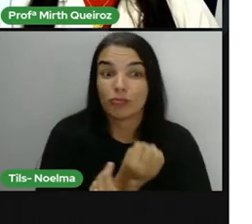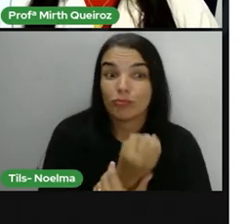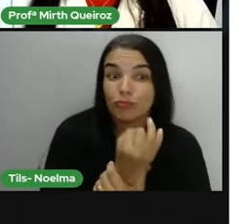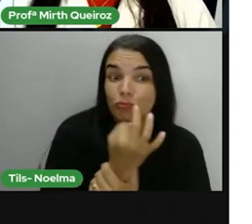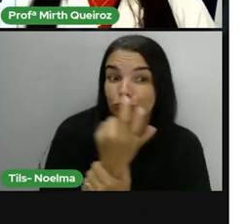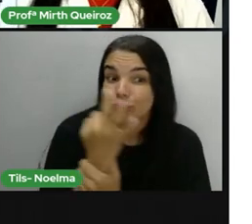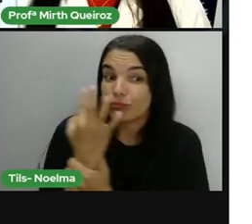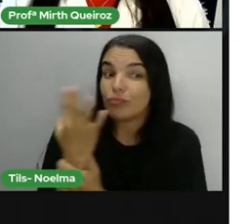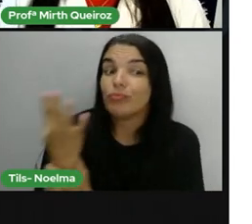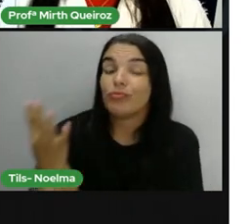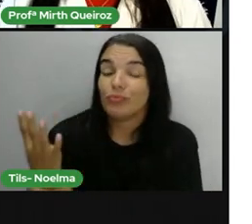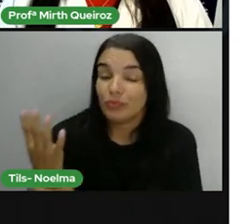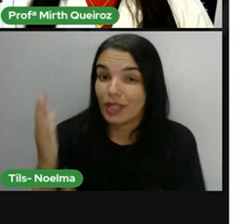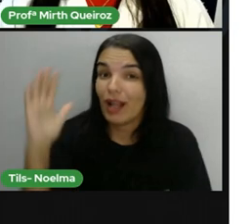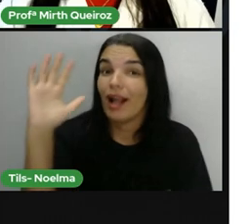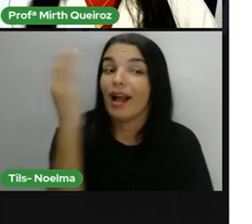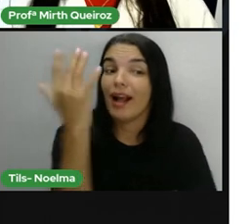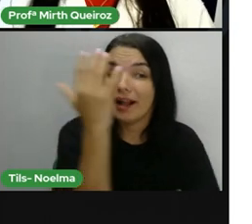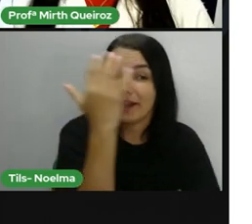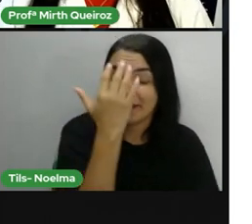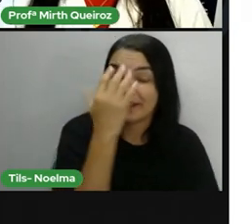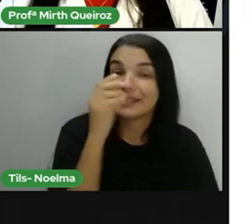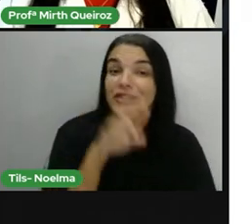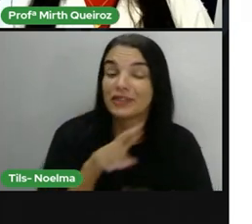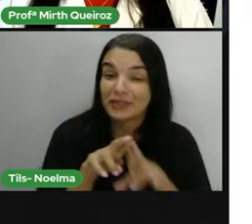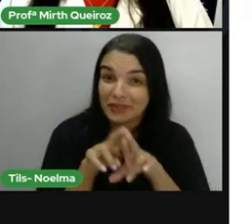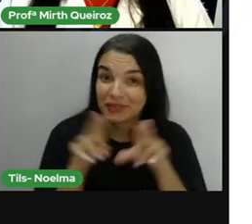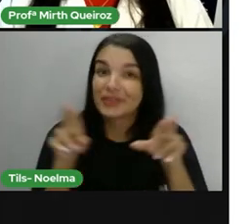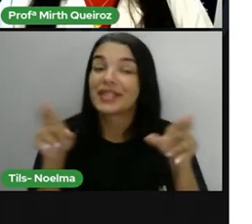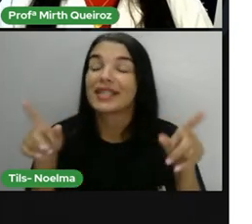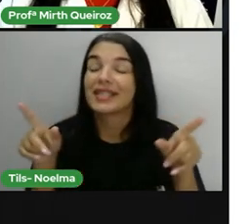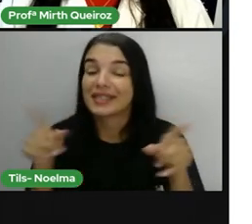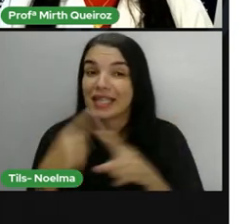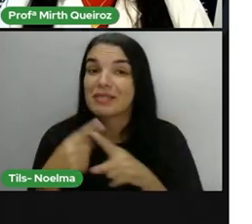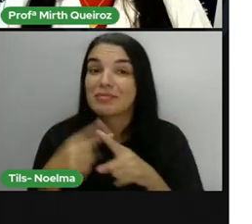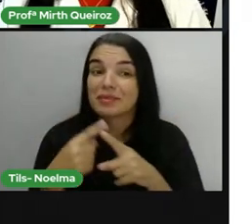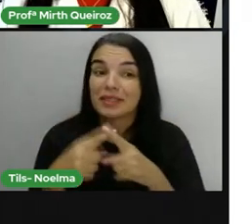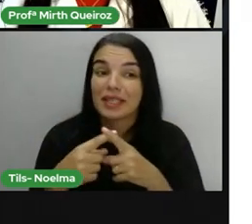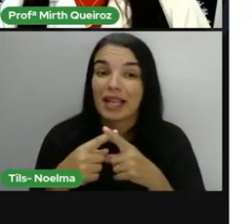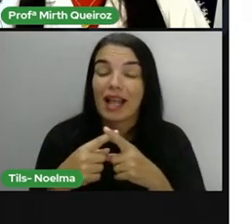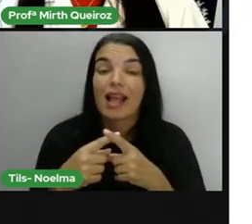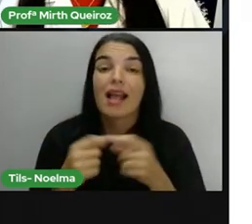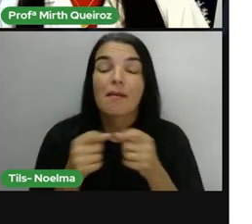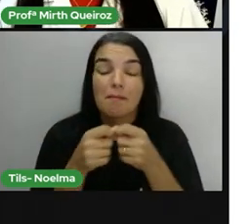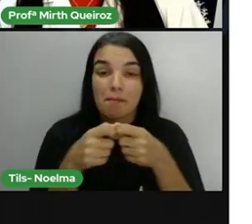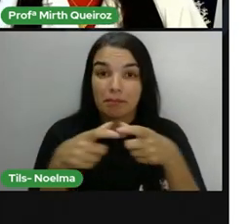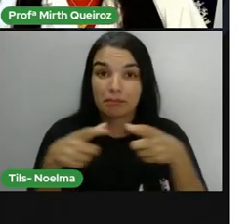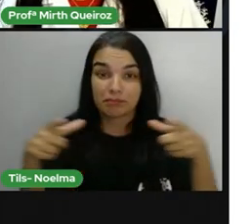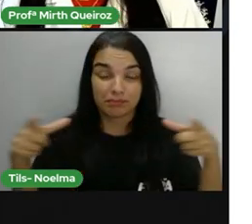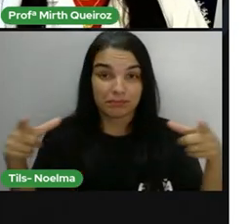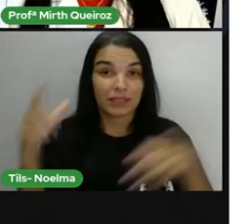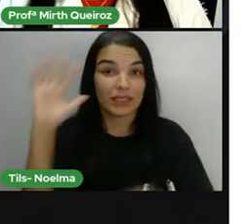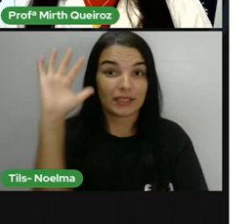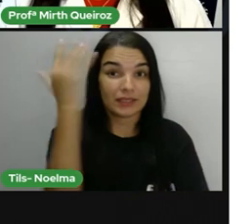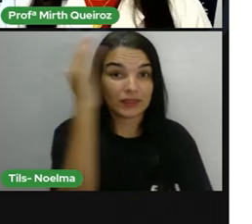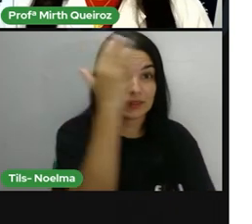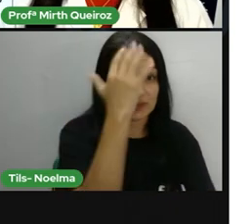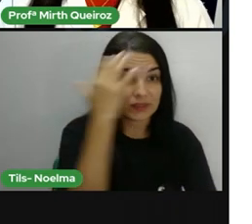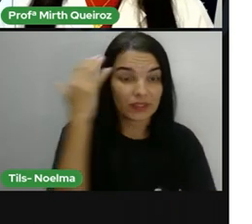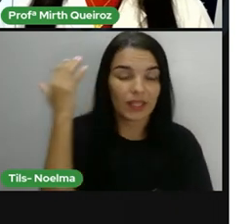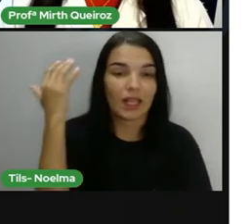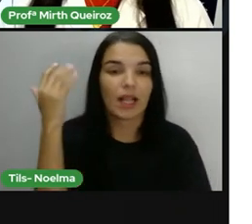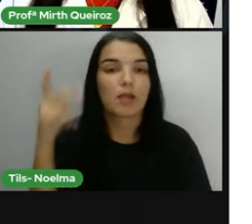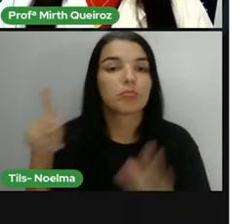muito grande de plantas nativas na caatinga. é tanto que a maioria da vegetação, não é grande parte, não mais grande parte da vegetação aí,